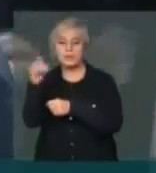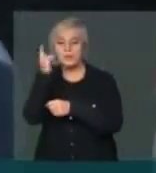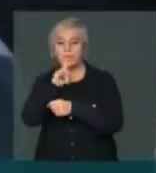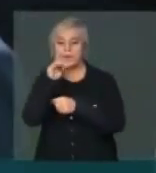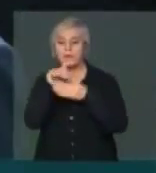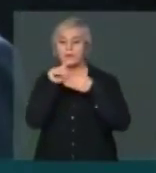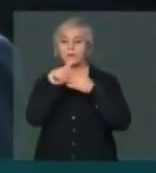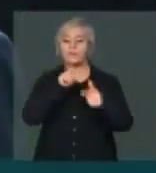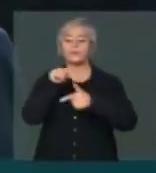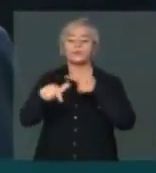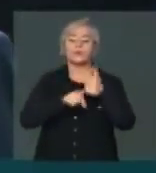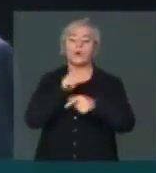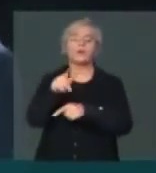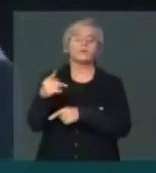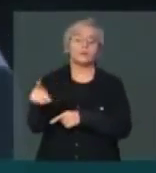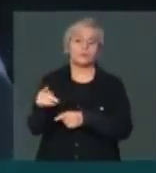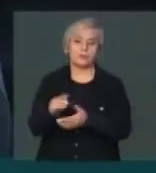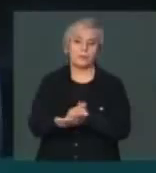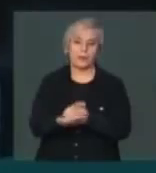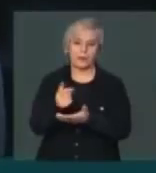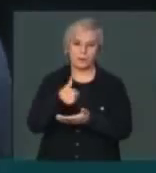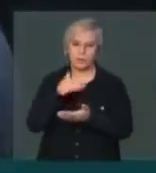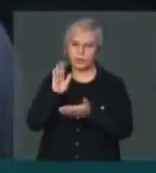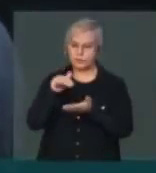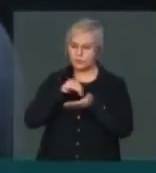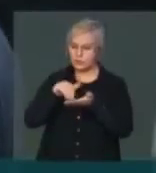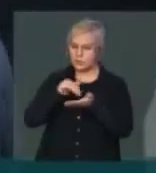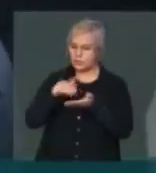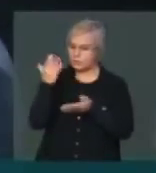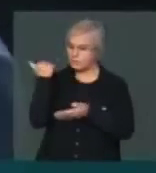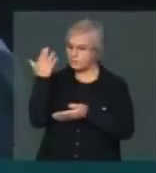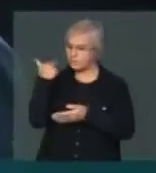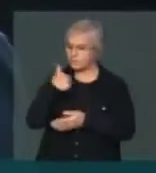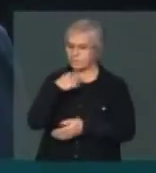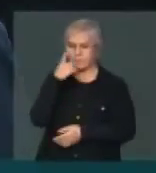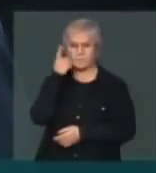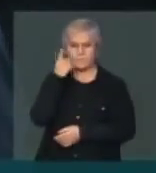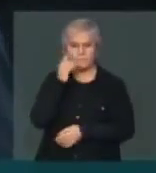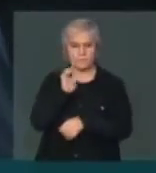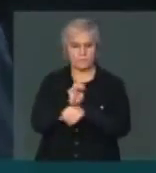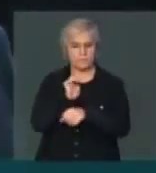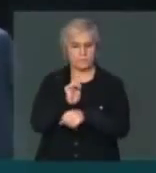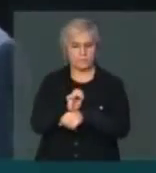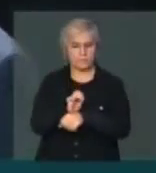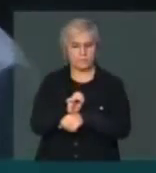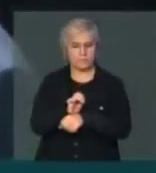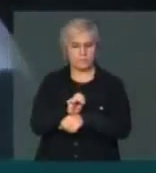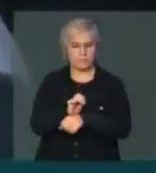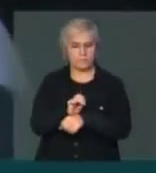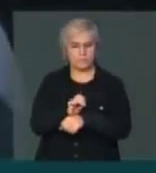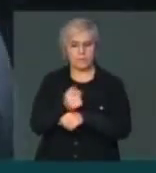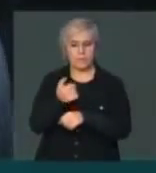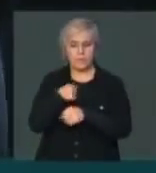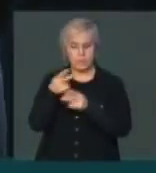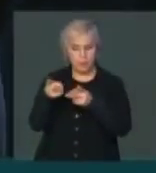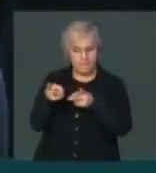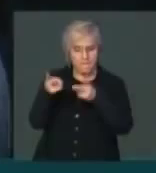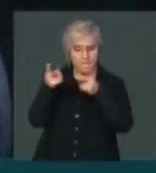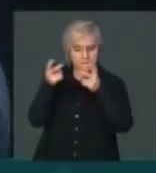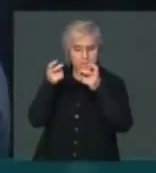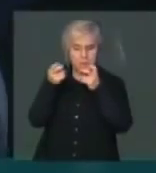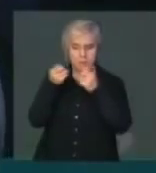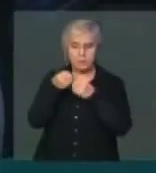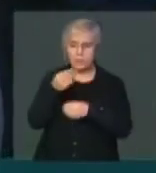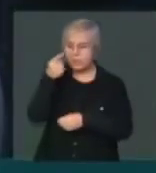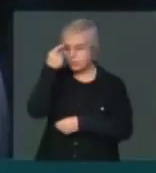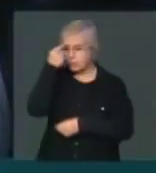condução de suas atividades. Fui secretário quando era deputado estadual, senhor Presidente. E pensei muito bem